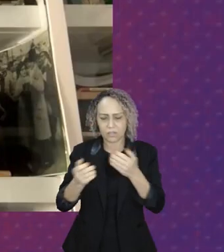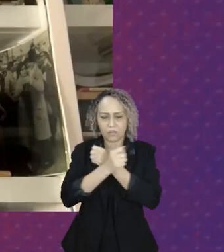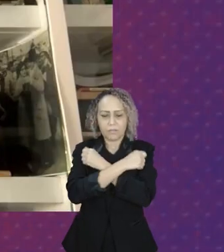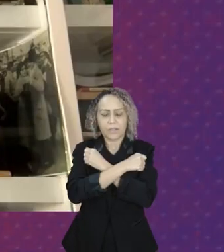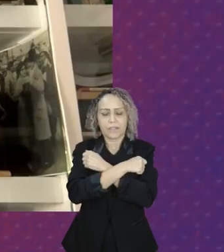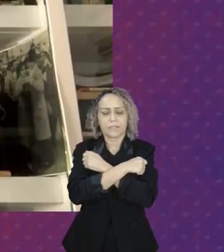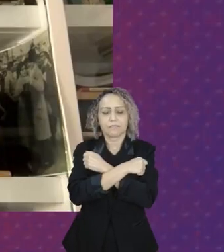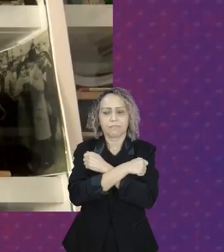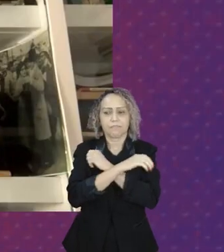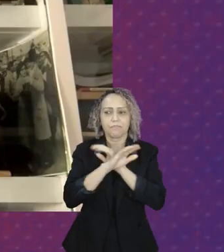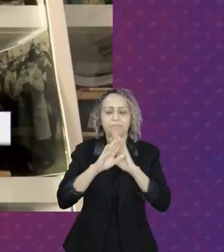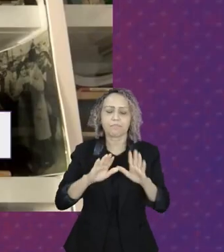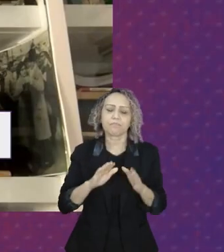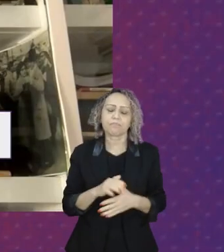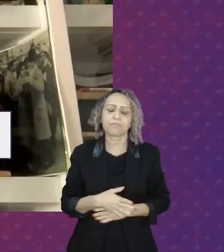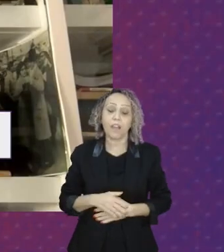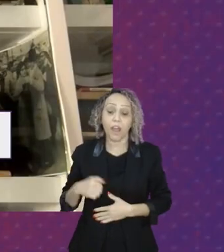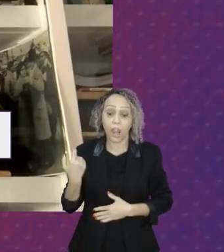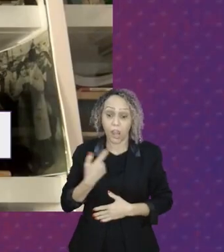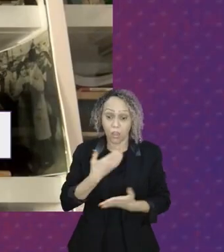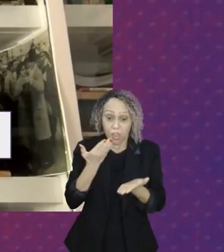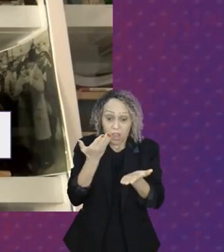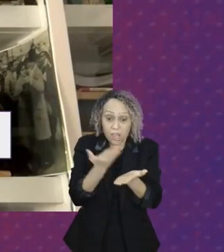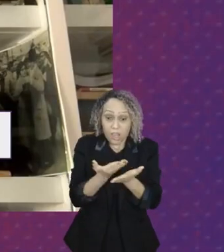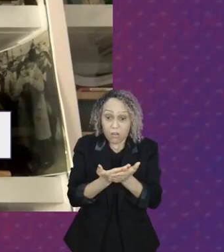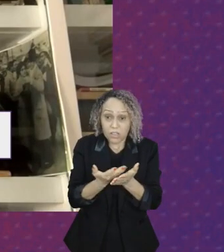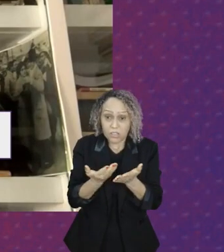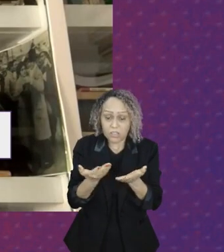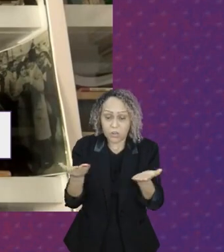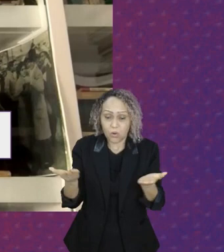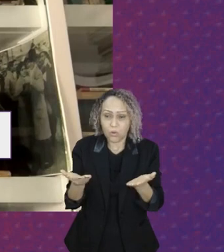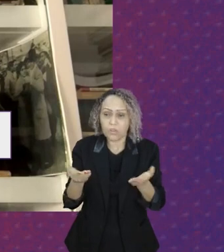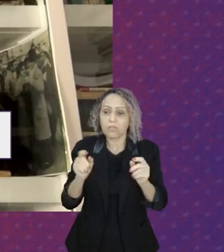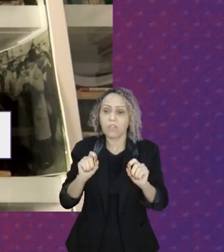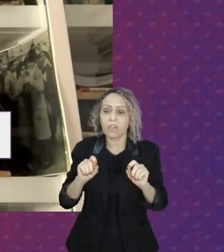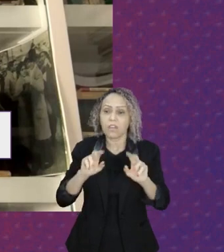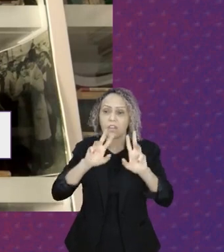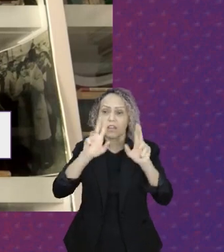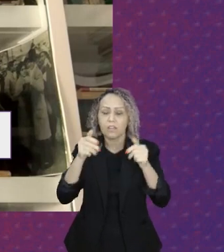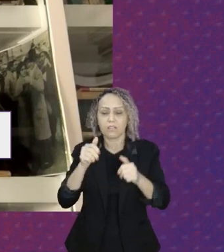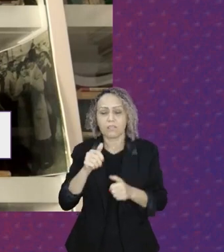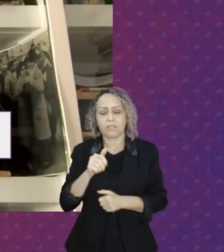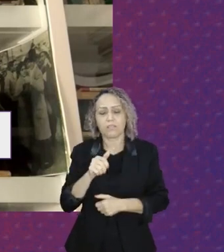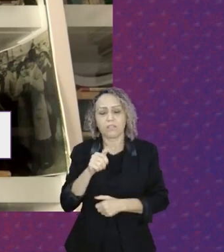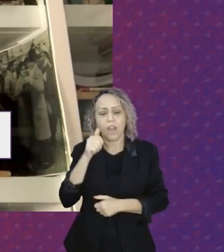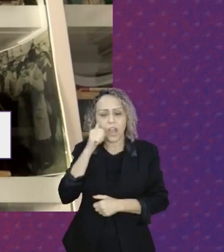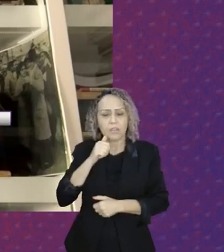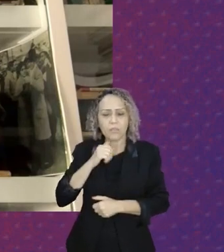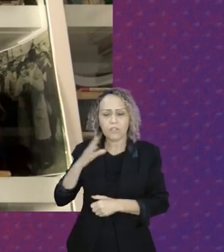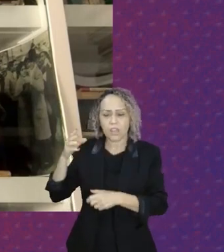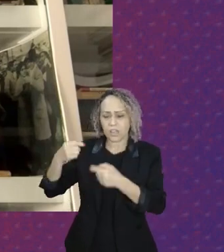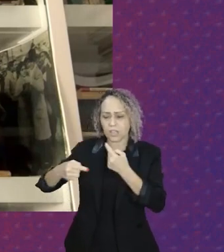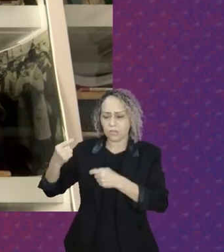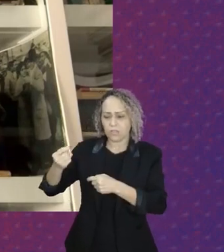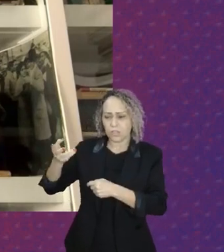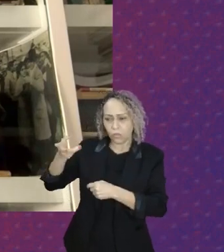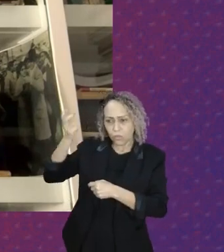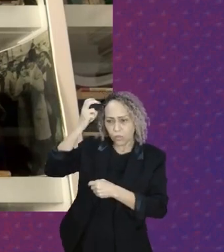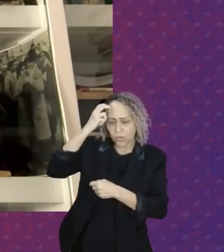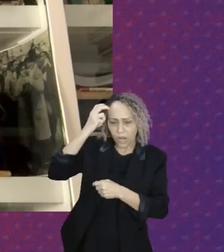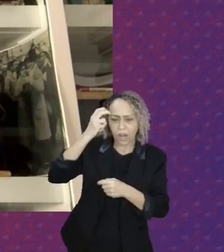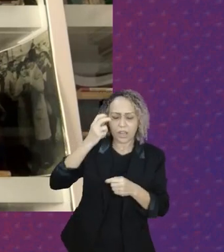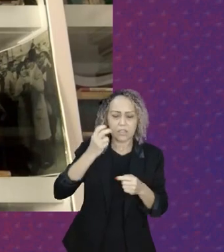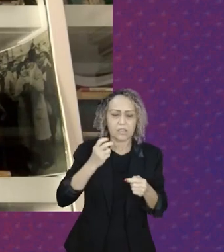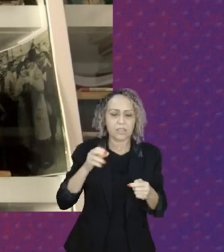Bem, a nossa aula de hoje vai tratar das mulheres, das políticas culturais, a participação social e a